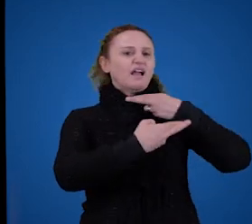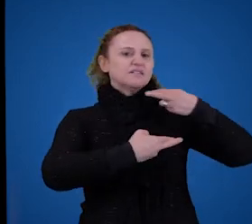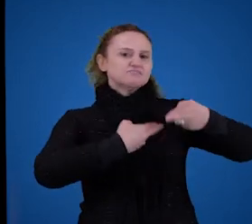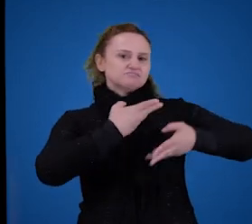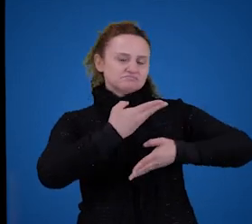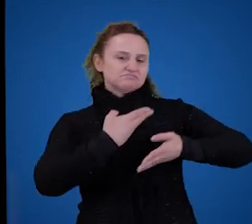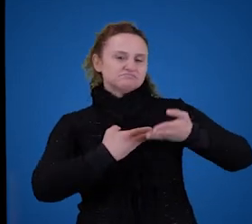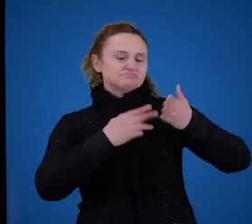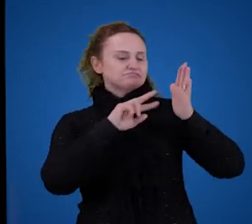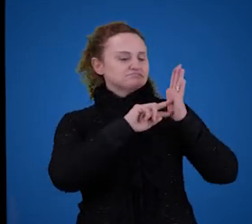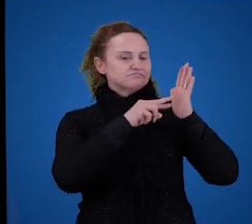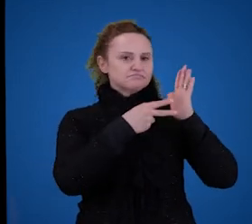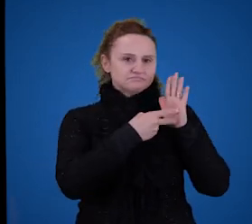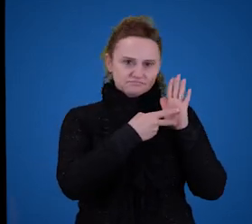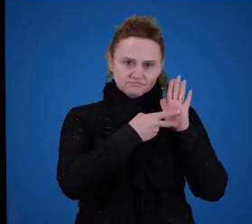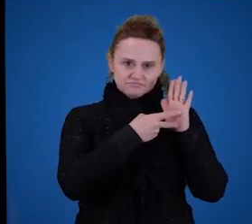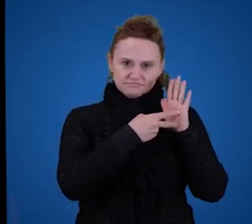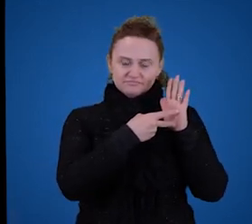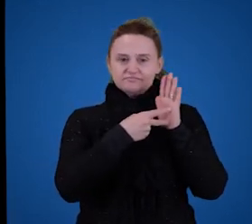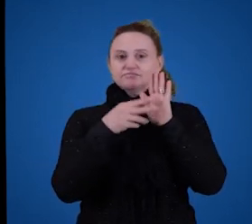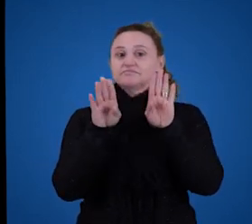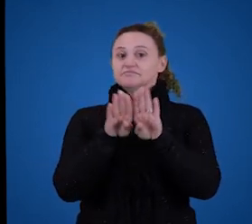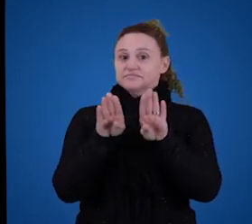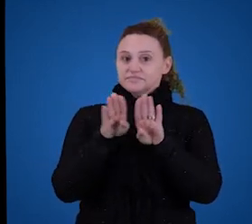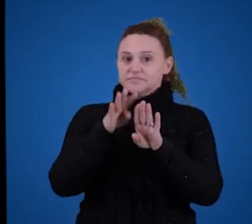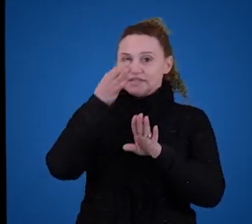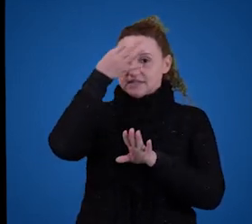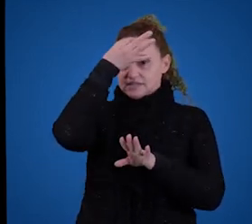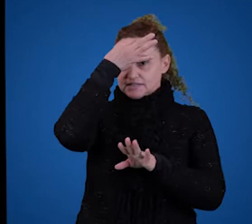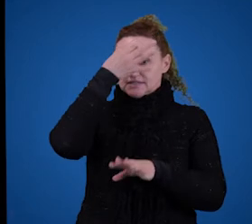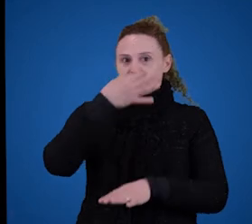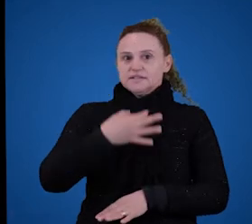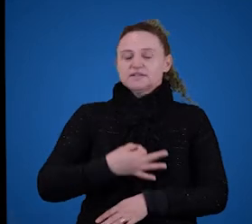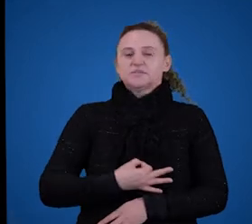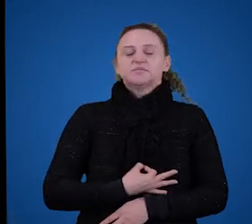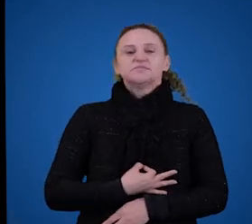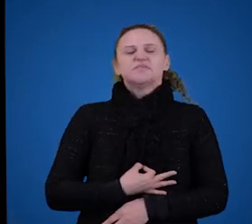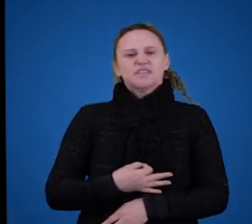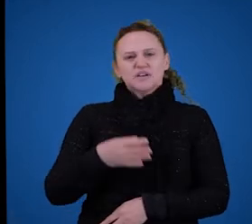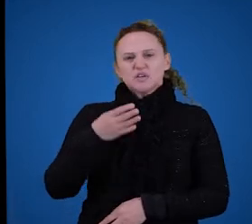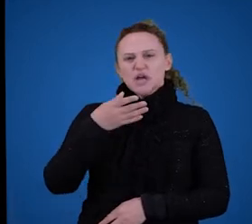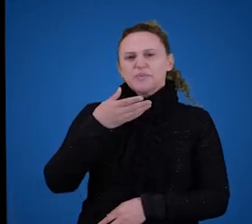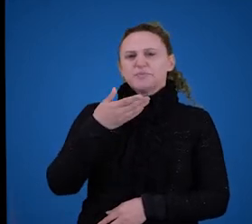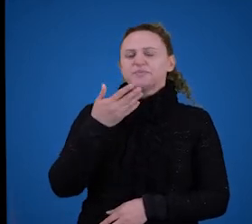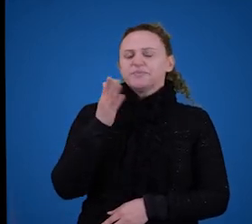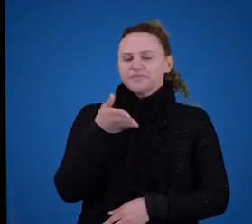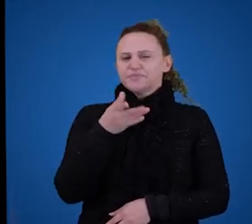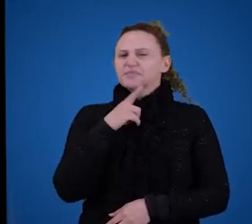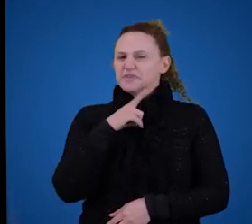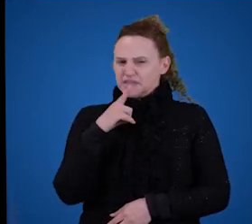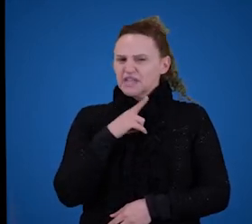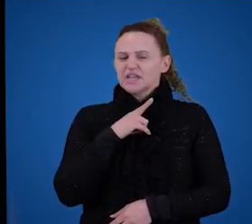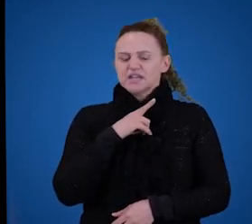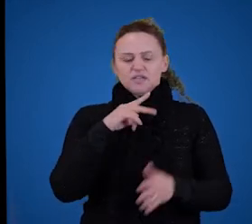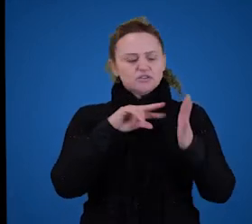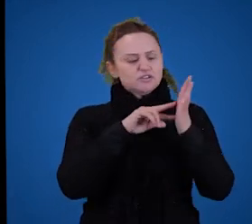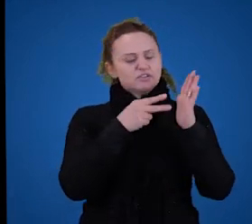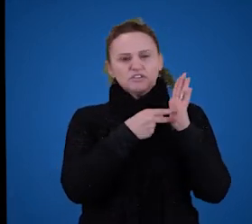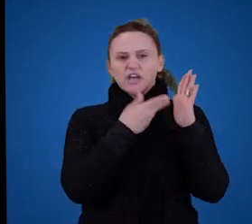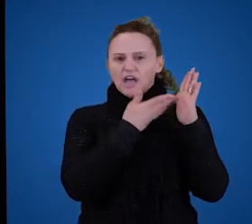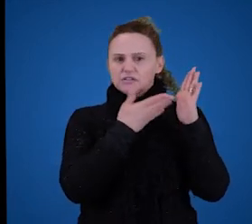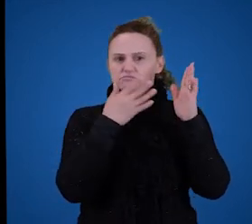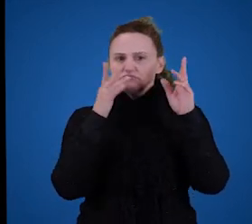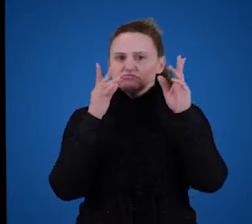e a compreensão. Como a gente já viu na última aula, há alguma coisa acontecendo entre o significado de uma